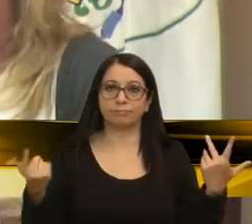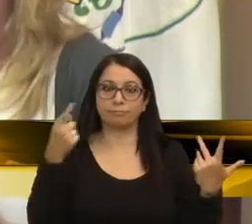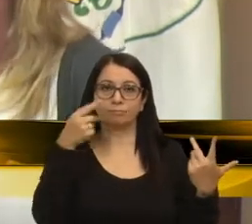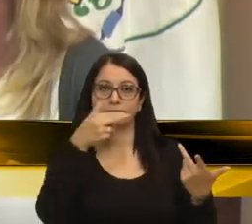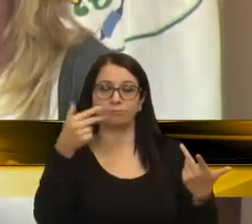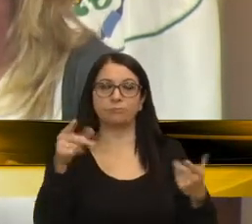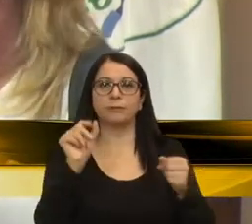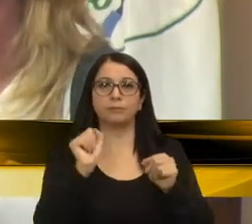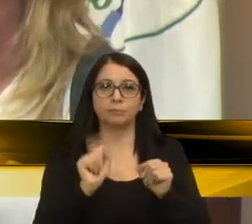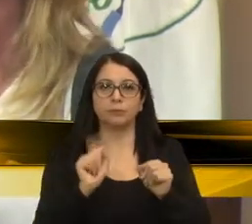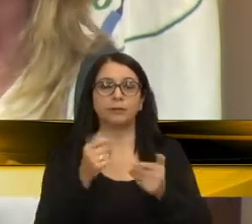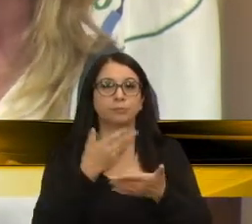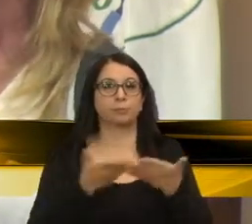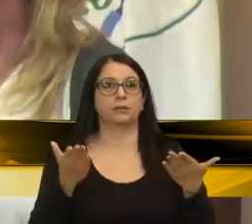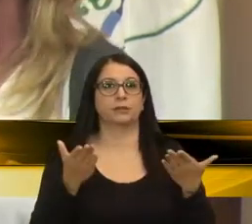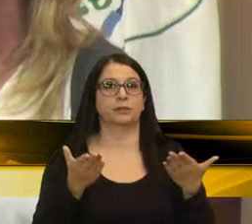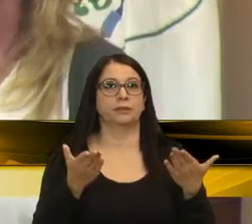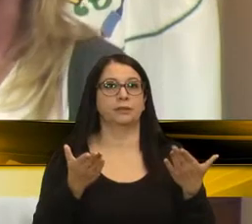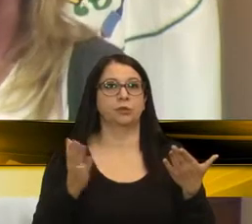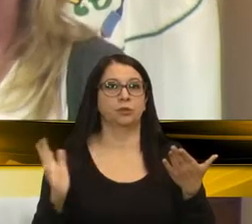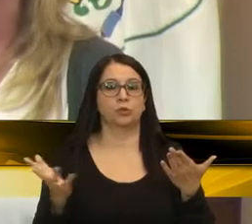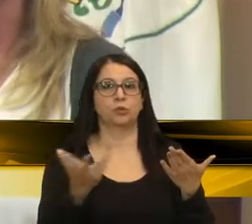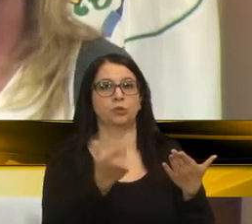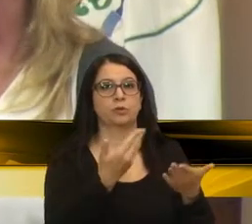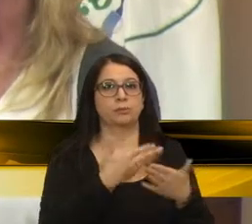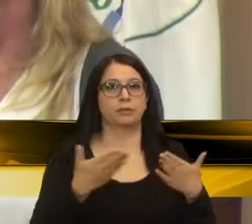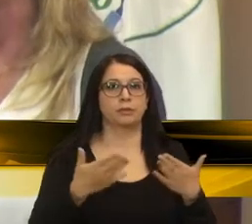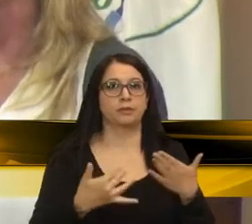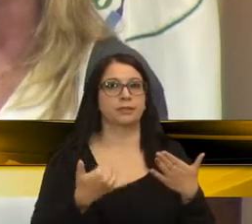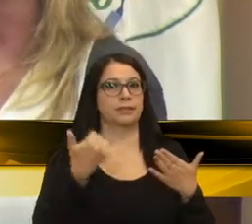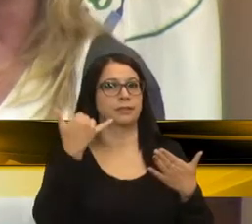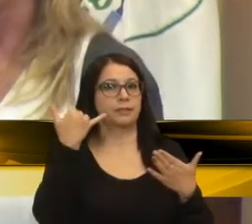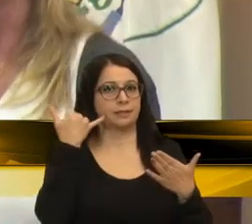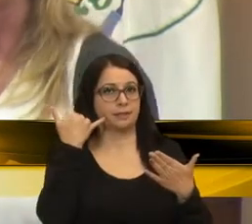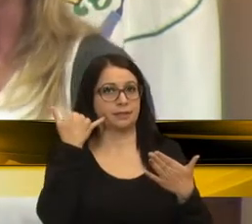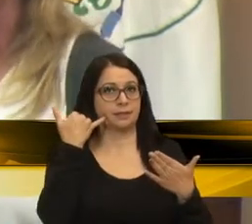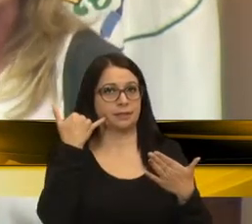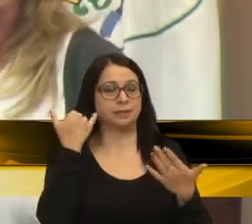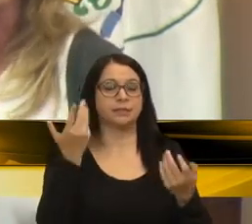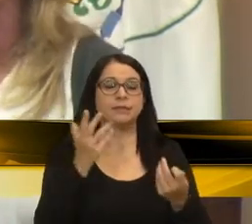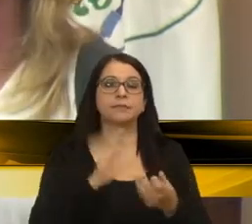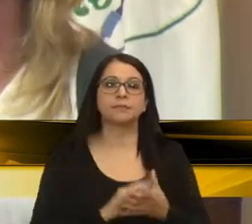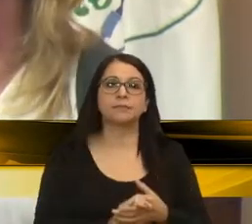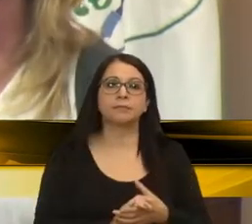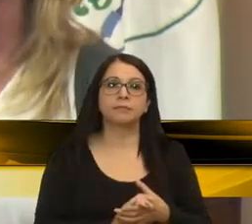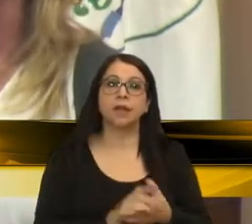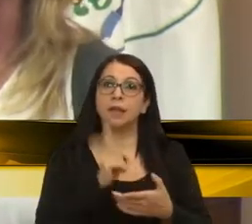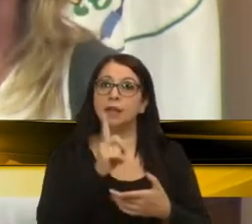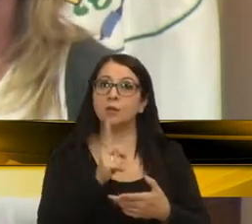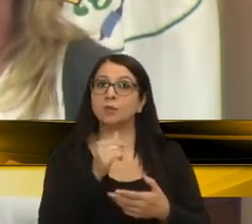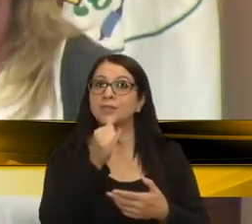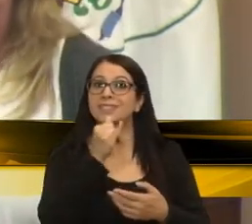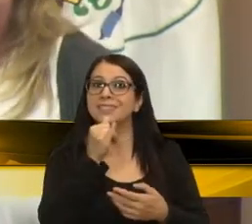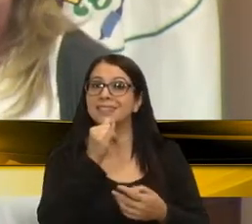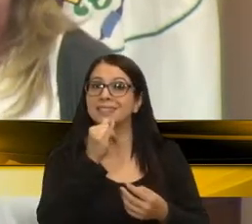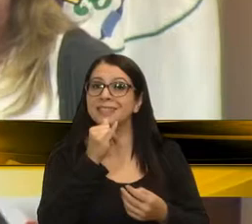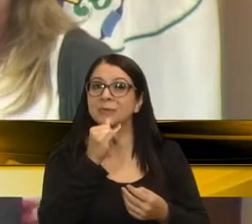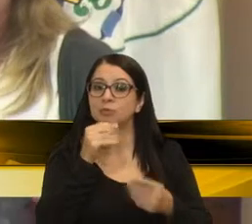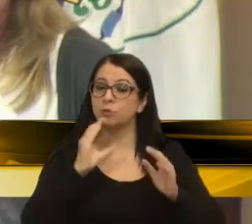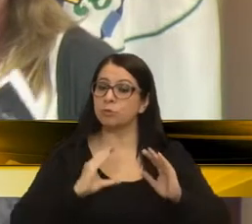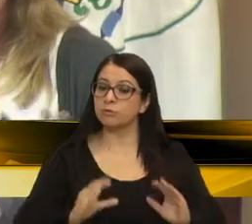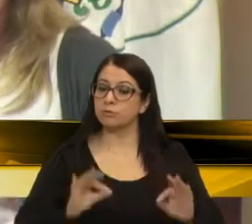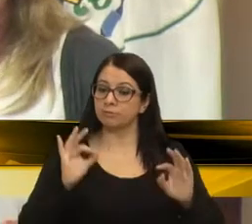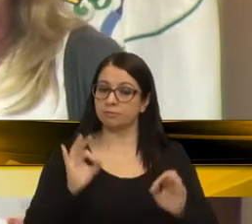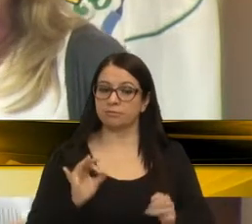das coisas que eles podem perder, mas todos perdem, é a ligação. Então, é um dos exemplos da disciplina.